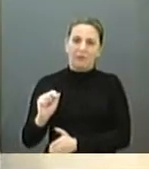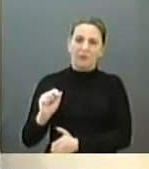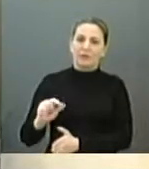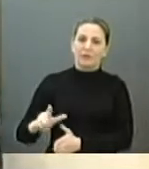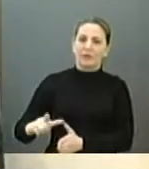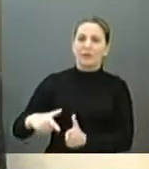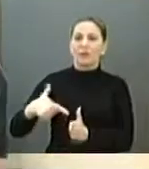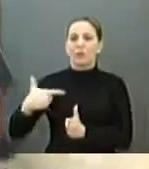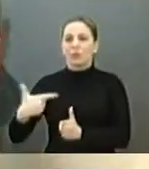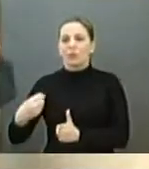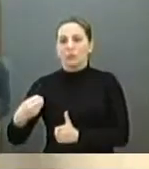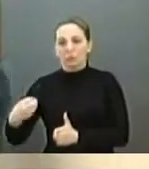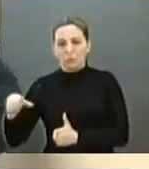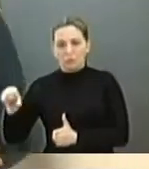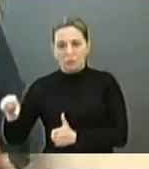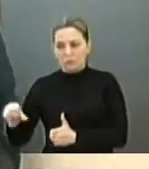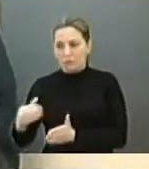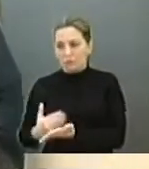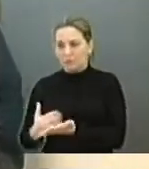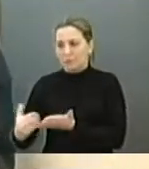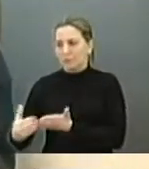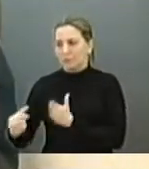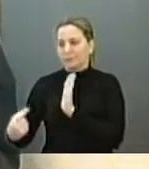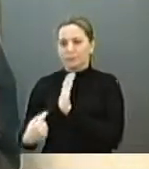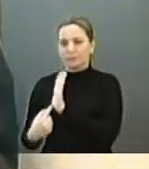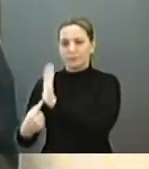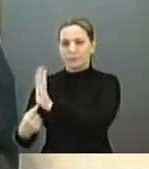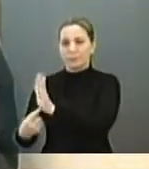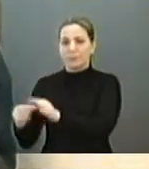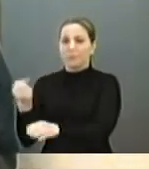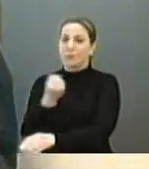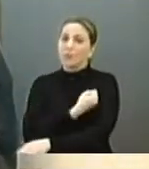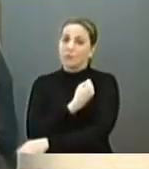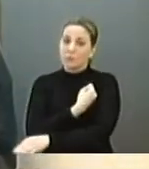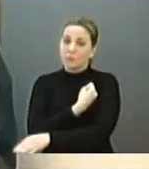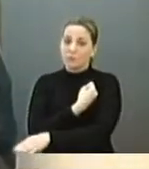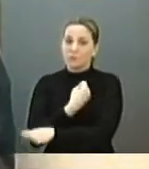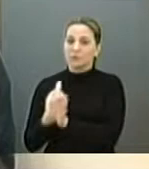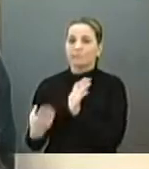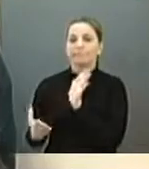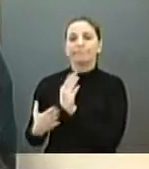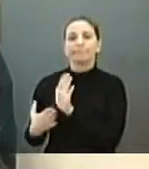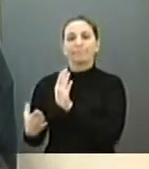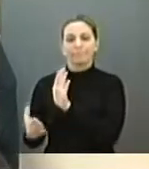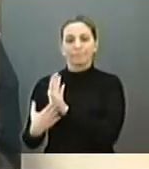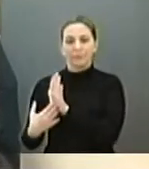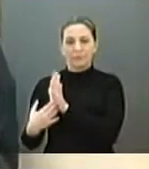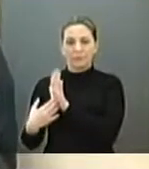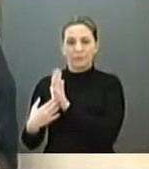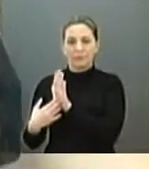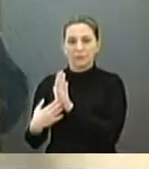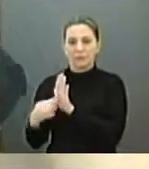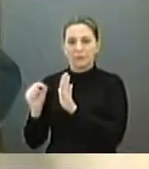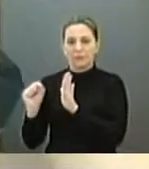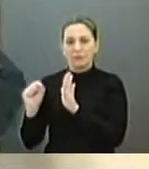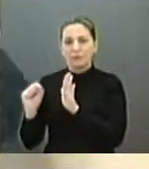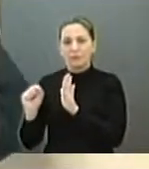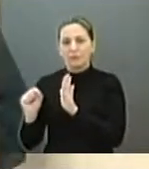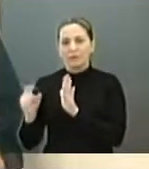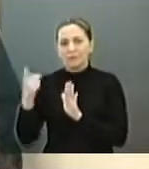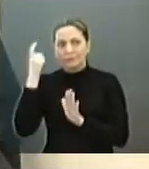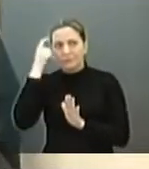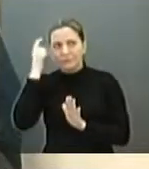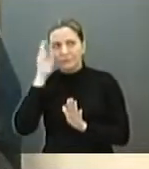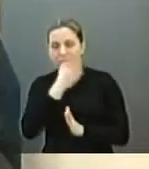2009, que esses números que estão dados hoje, que montam, para vocês terem uma